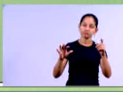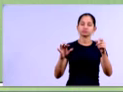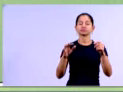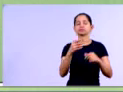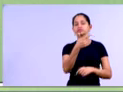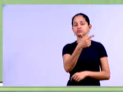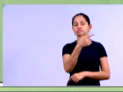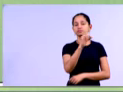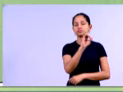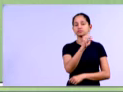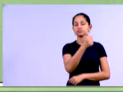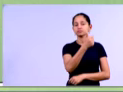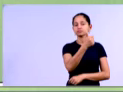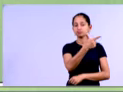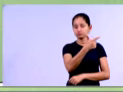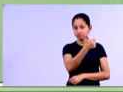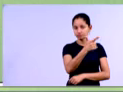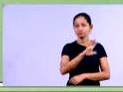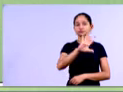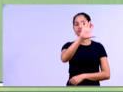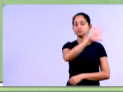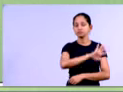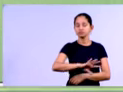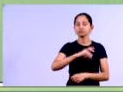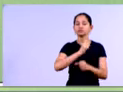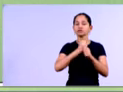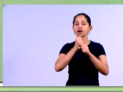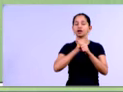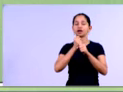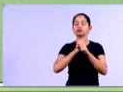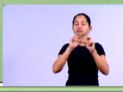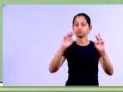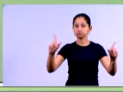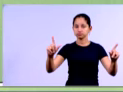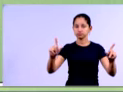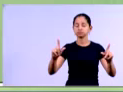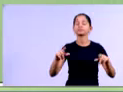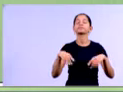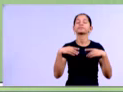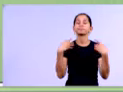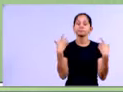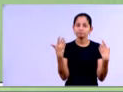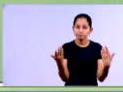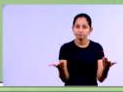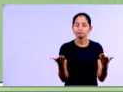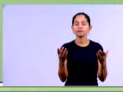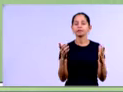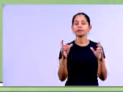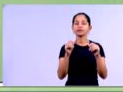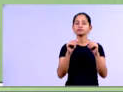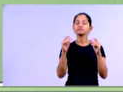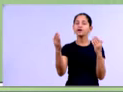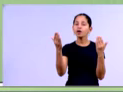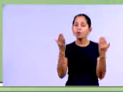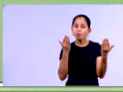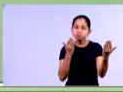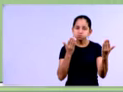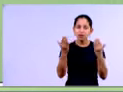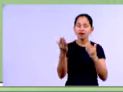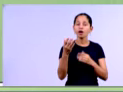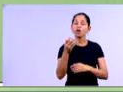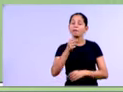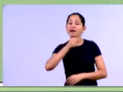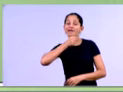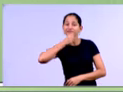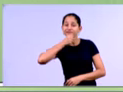Então, verificar agora o seguinte, né, o que nós vamos fazer? Na conta de, no balanço que vai ser comparado, né, o mais antigo,